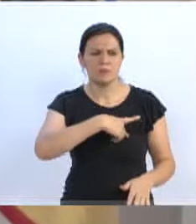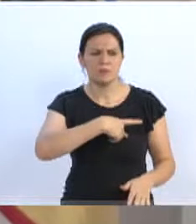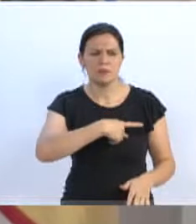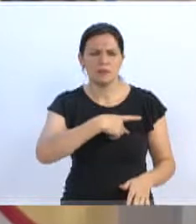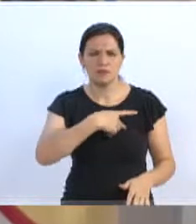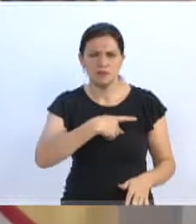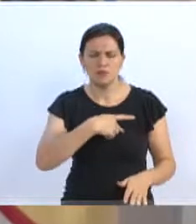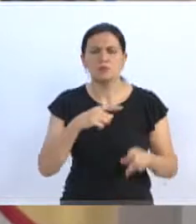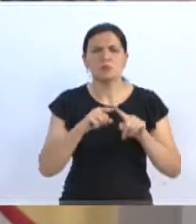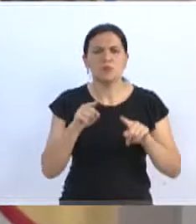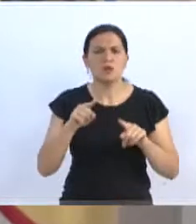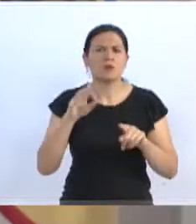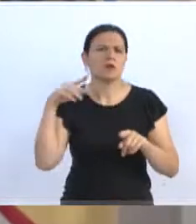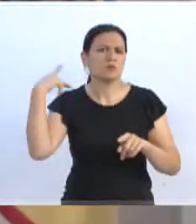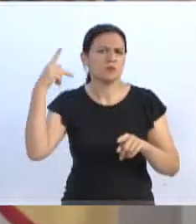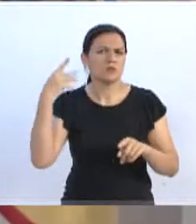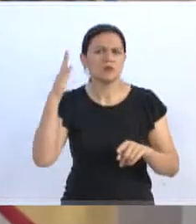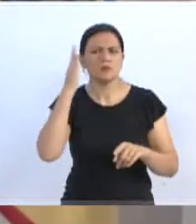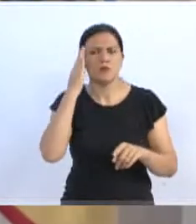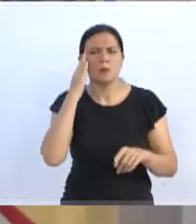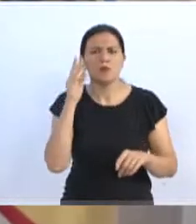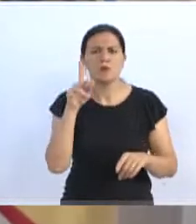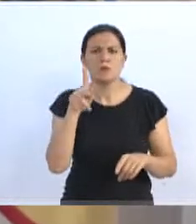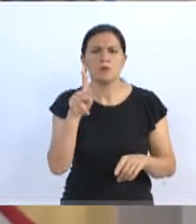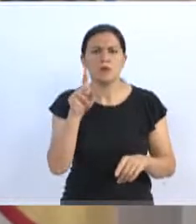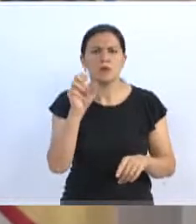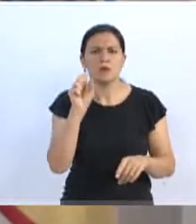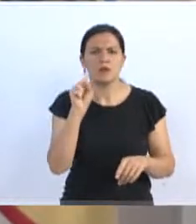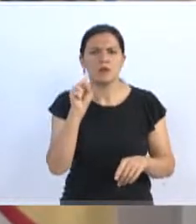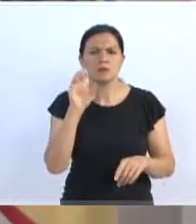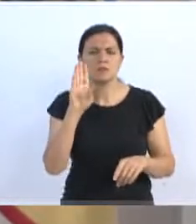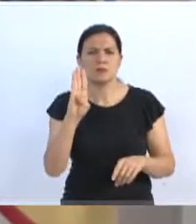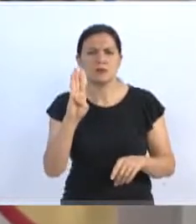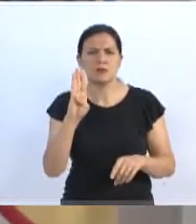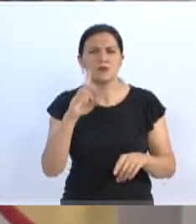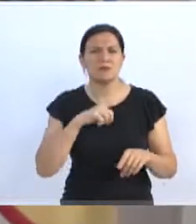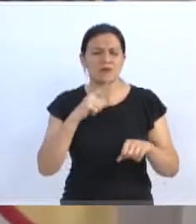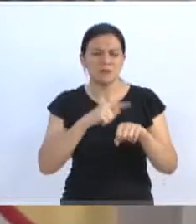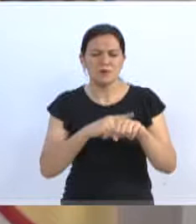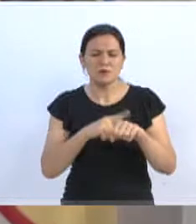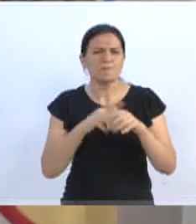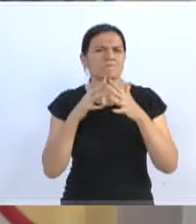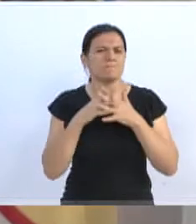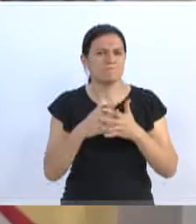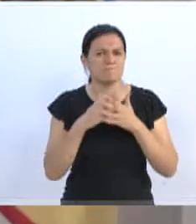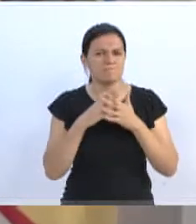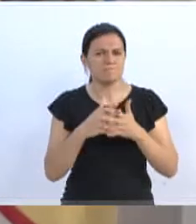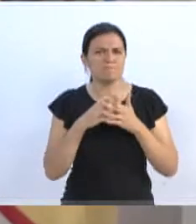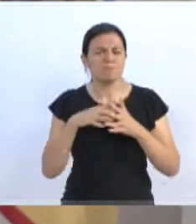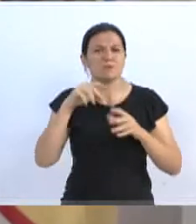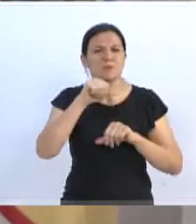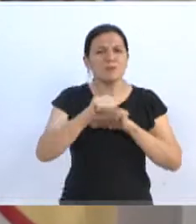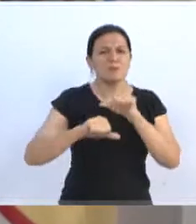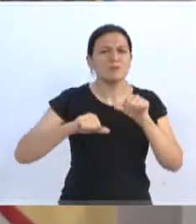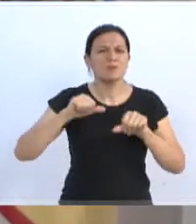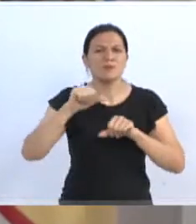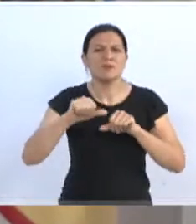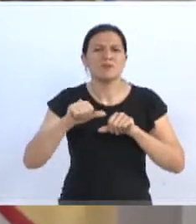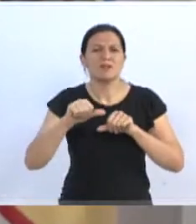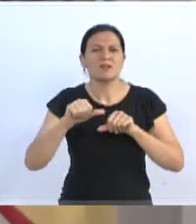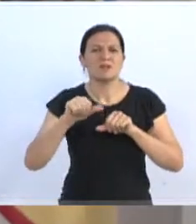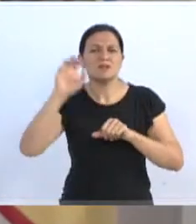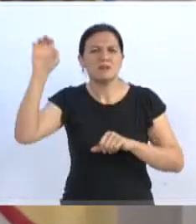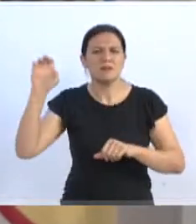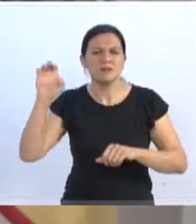no cenário político, que o nosso partido PSB passa por um momento extremamente complicado, com a modificação no quadro estadual,